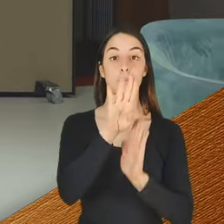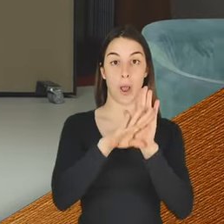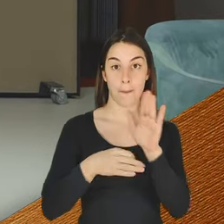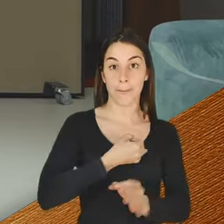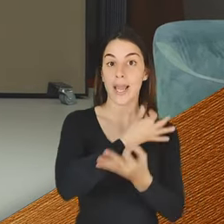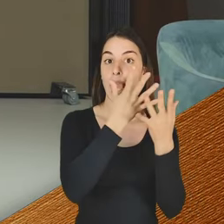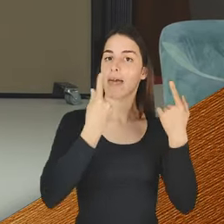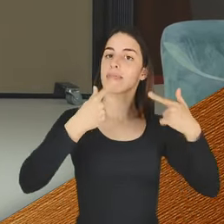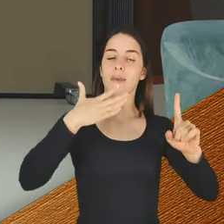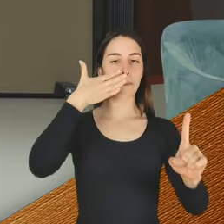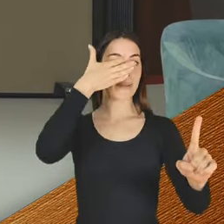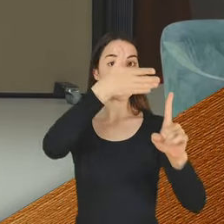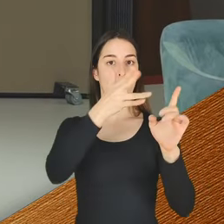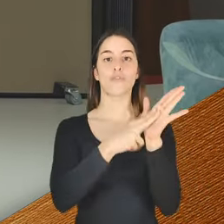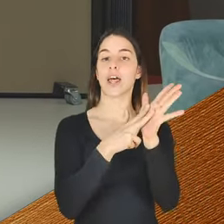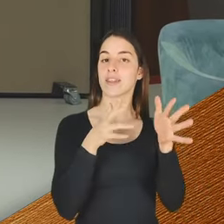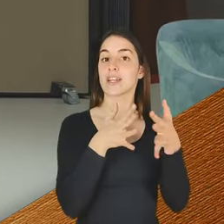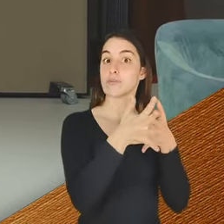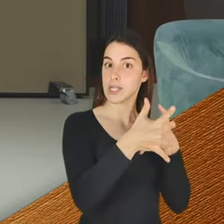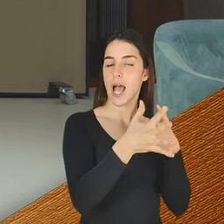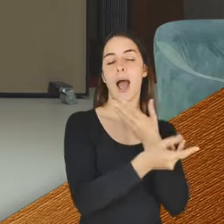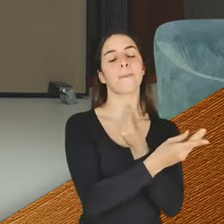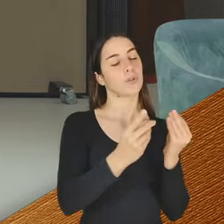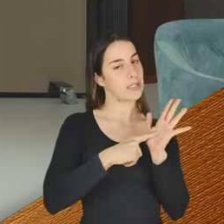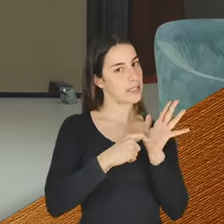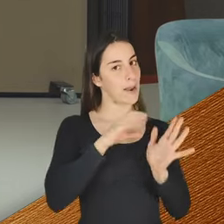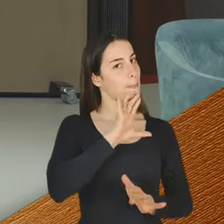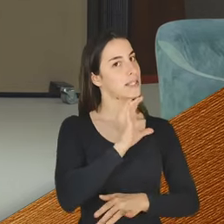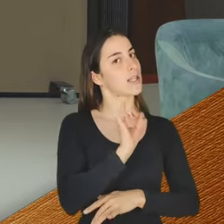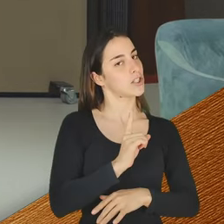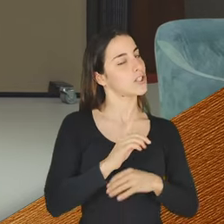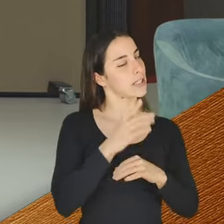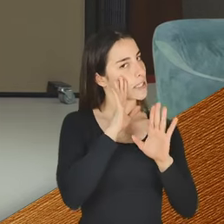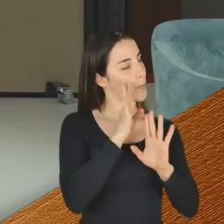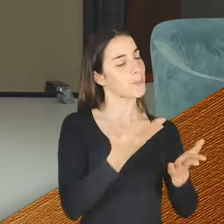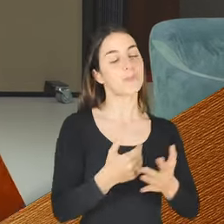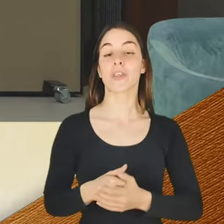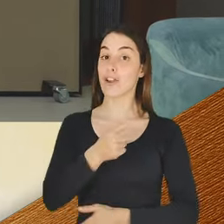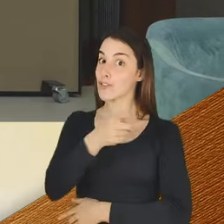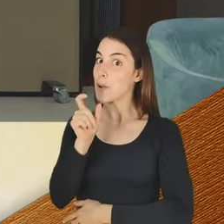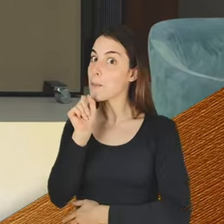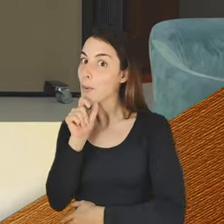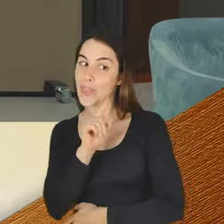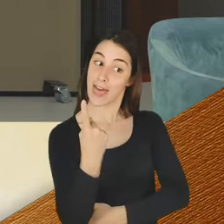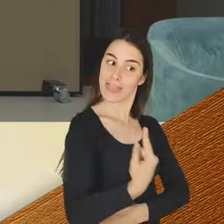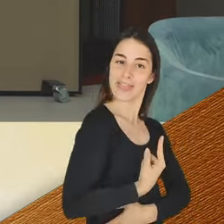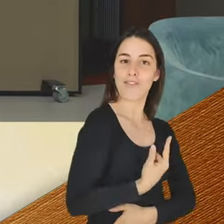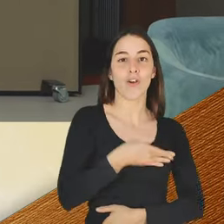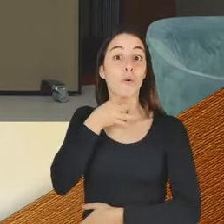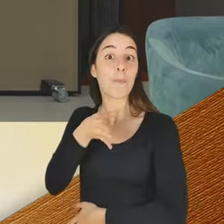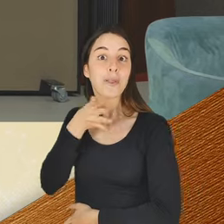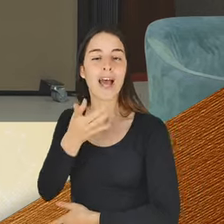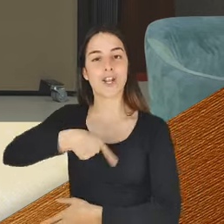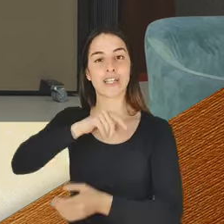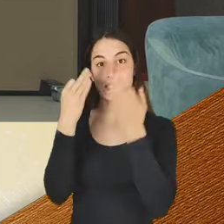tem como missão a verdade e a transparência. Há muito necessários neste país, atenção. E vocês já sabem que podem... E devem... Comentar nas nossas